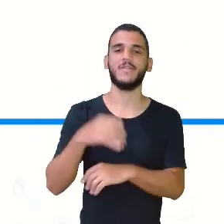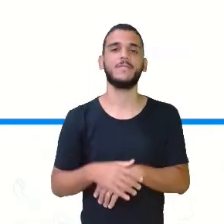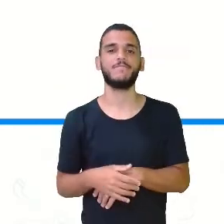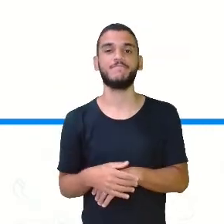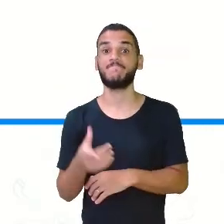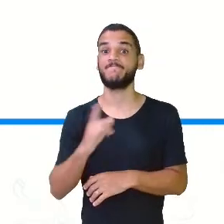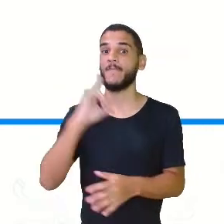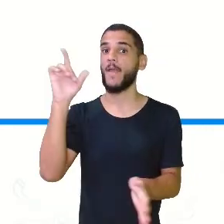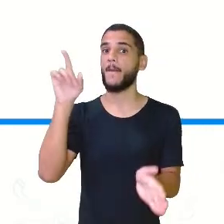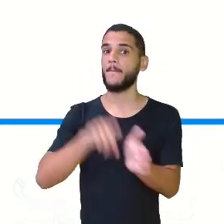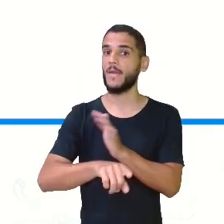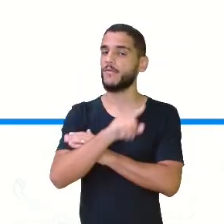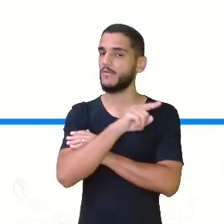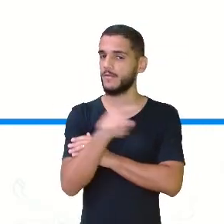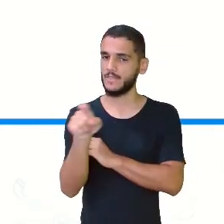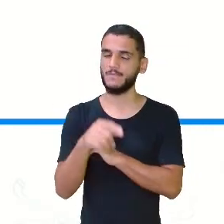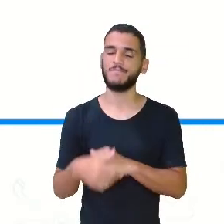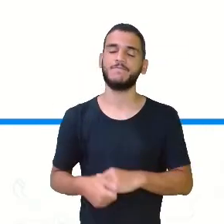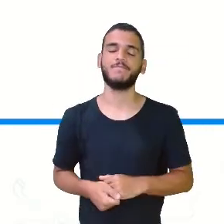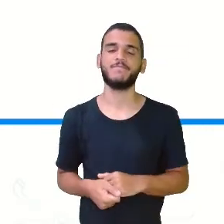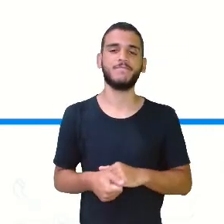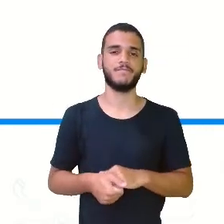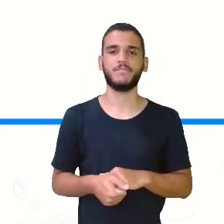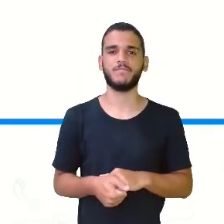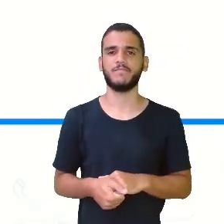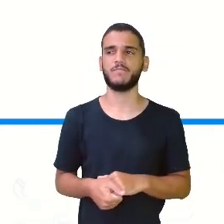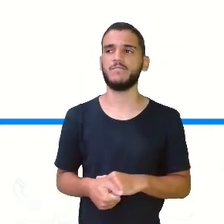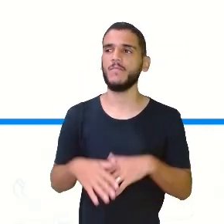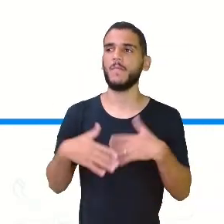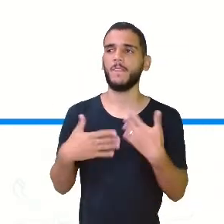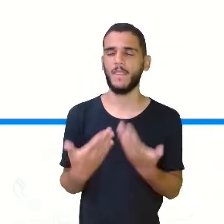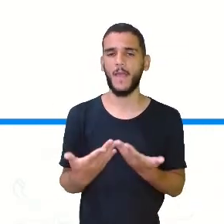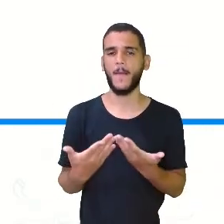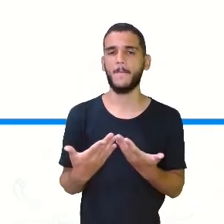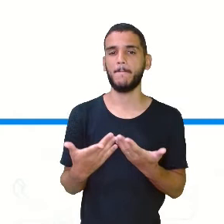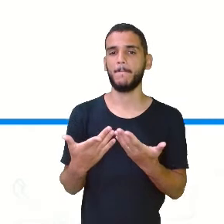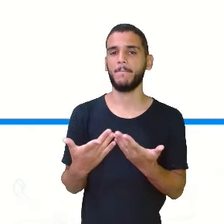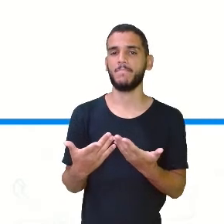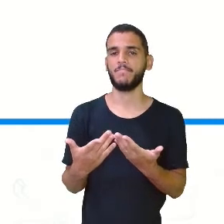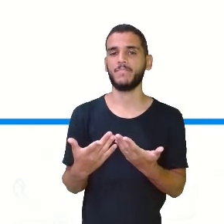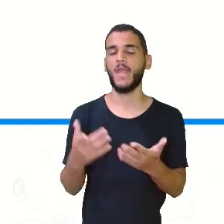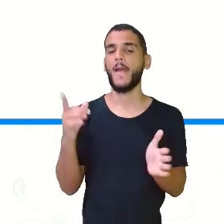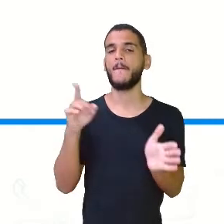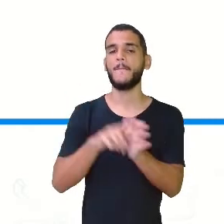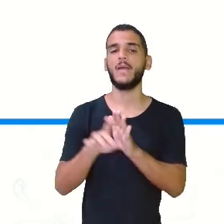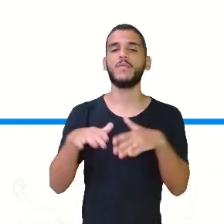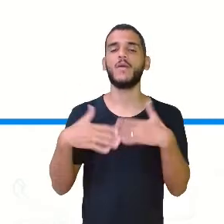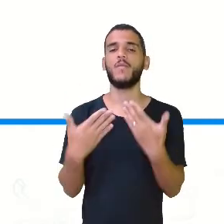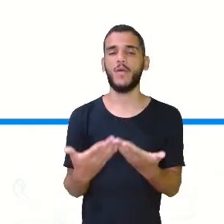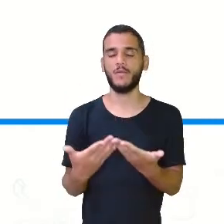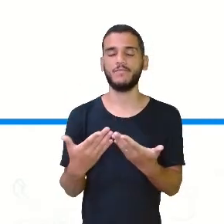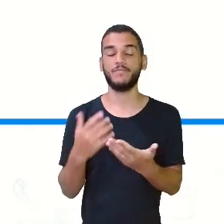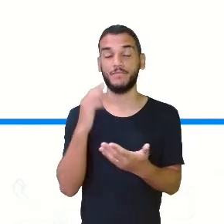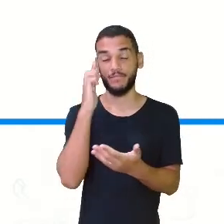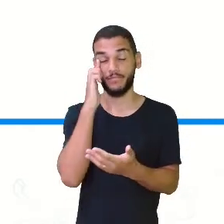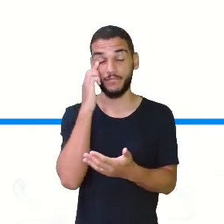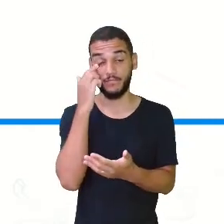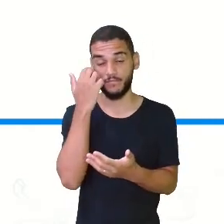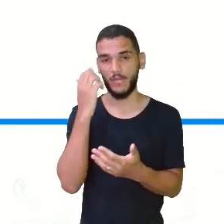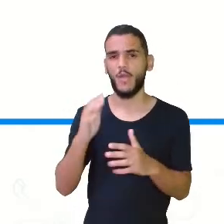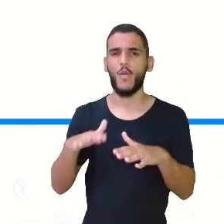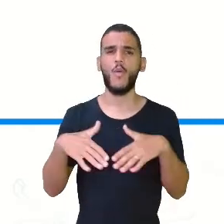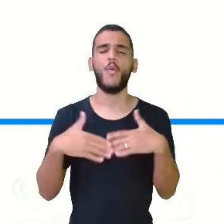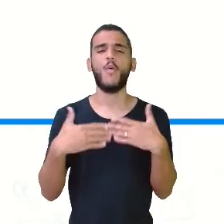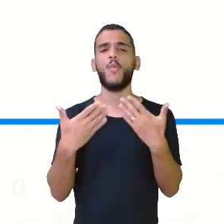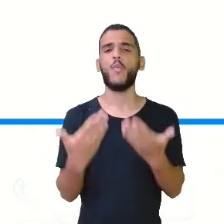perguntinha para você. Olha só a pergunta que tem. Qual alternativa